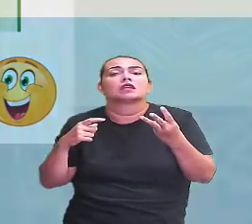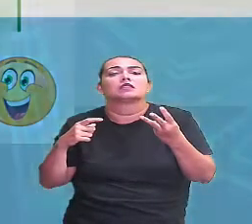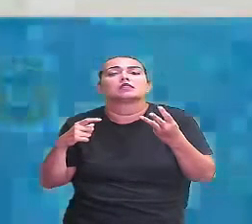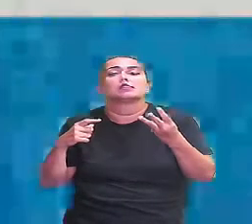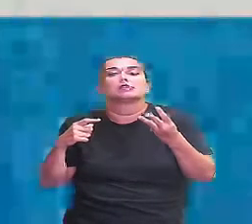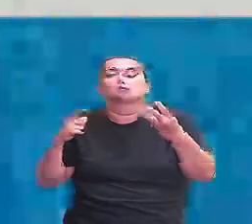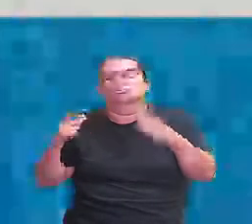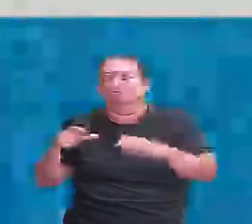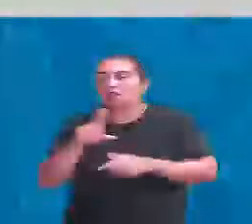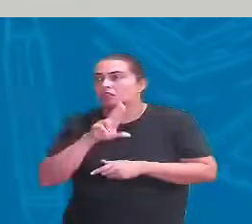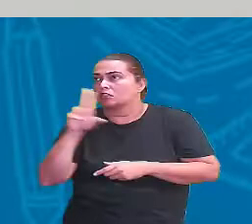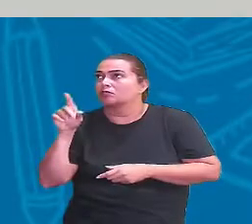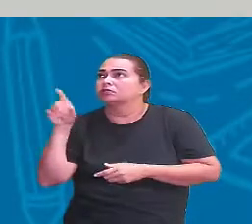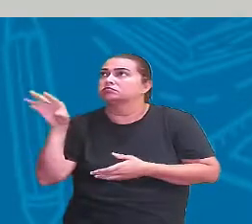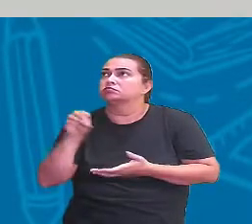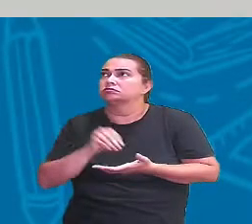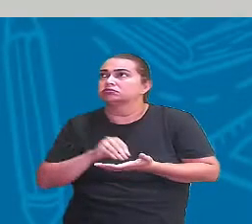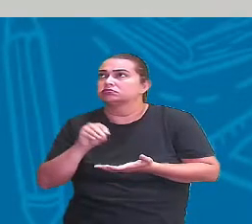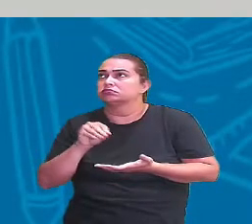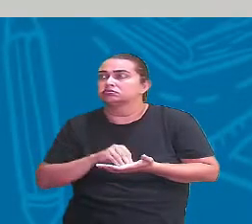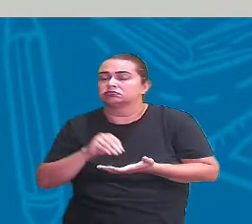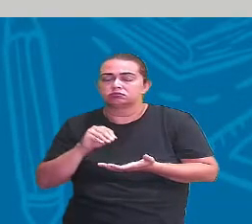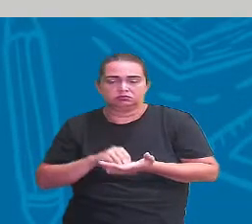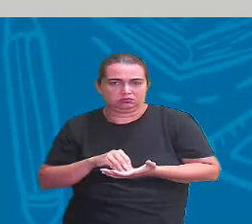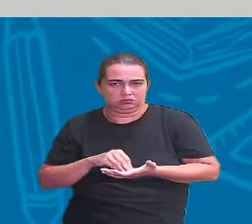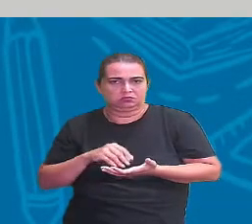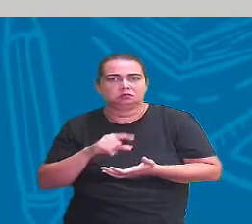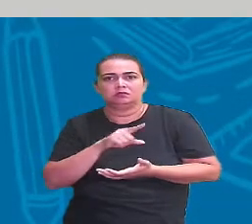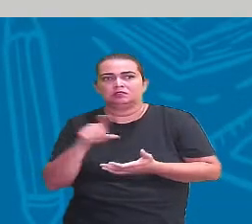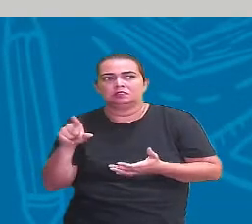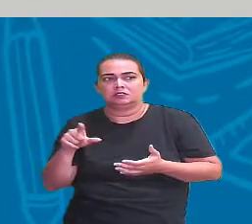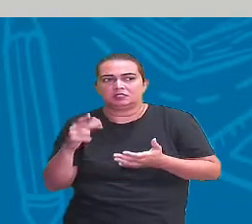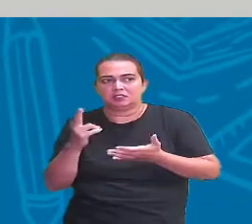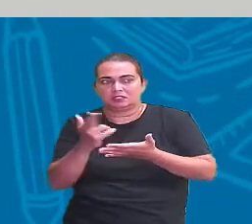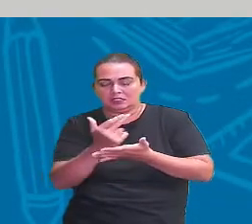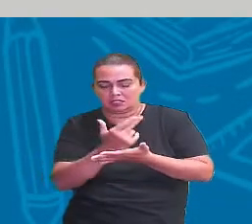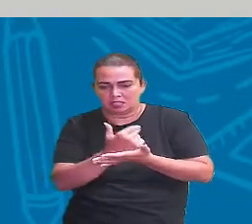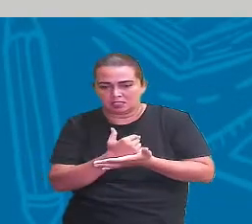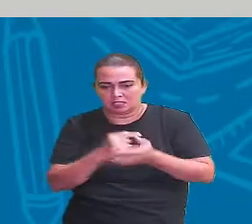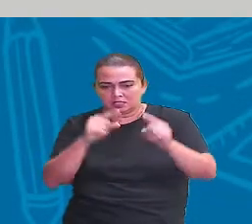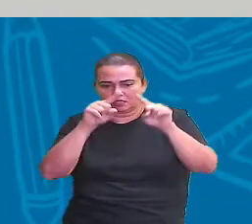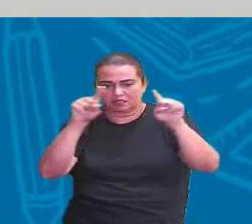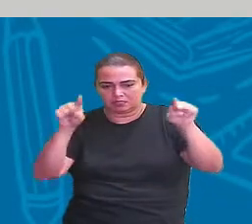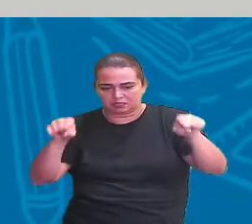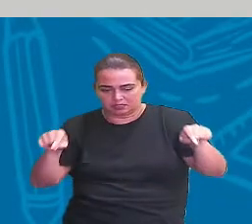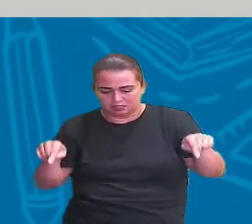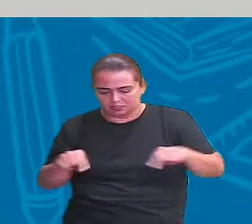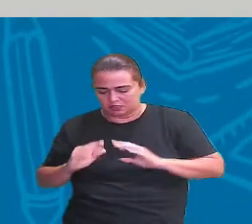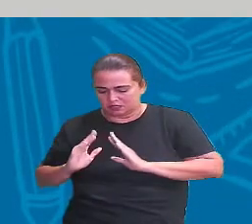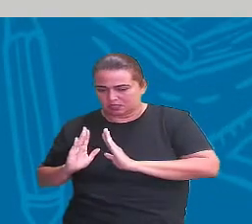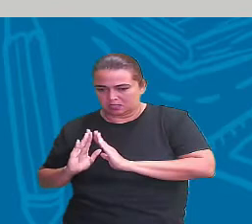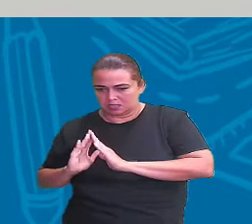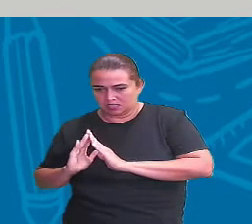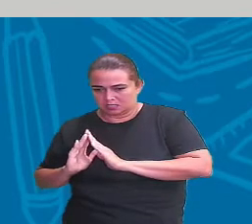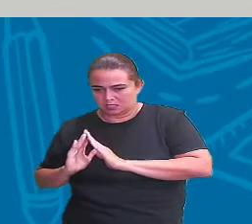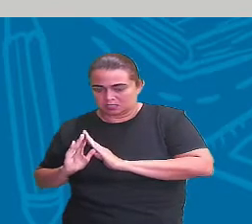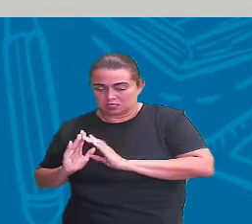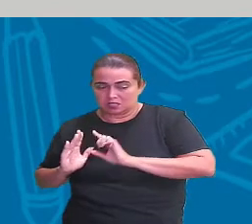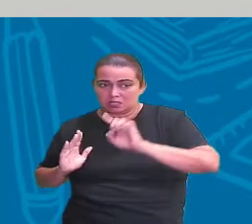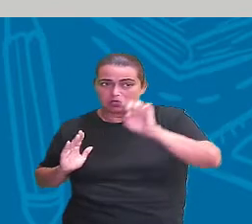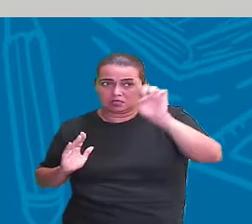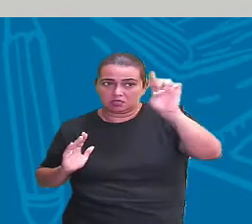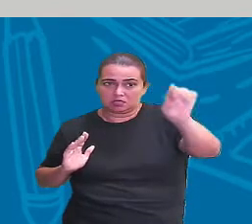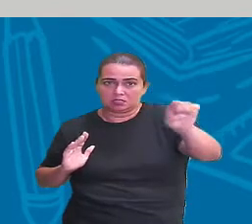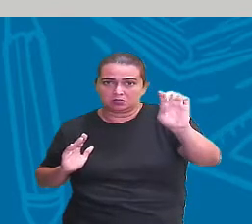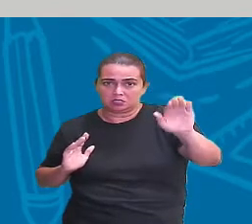presentes. Você vai pegar o seu caderninho, vai desenhar um trajeto da sua casa até a